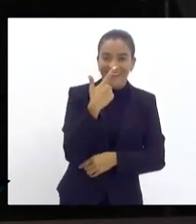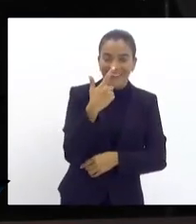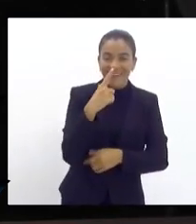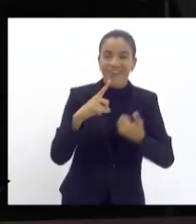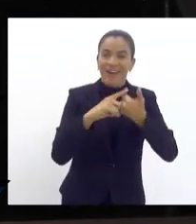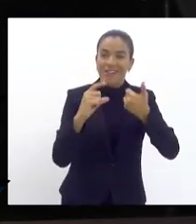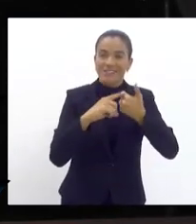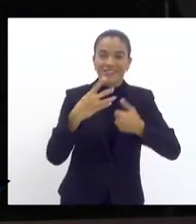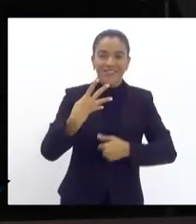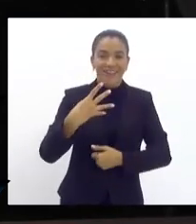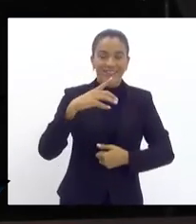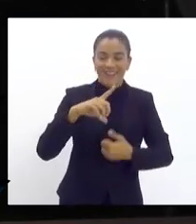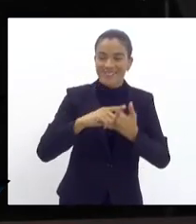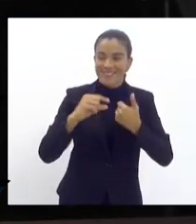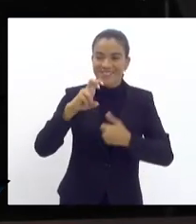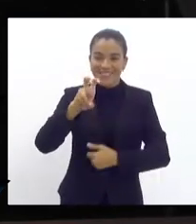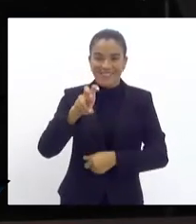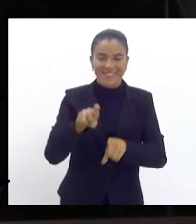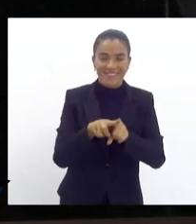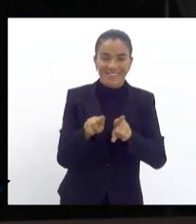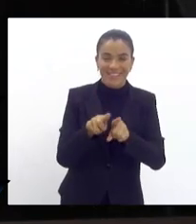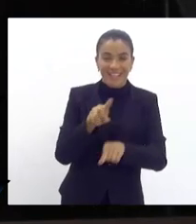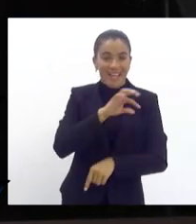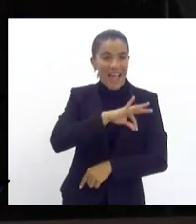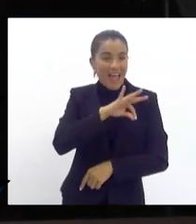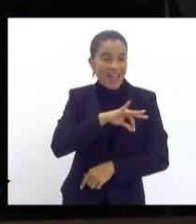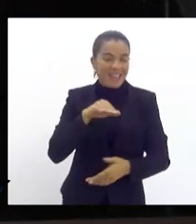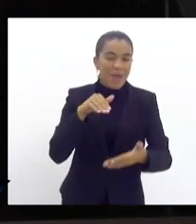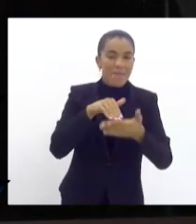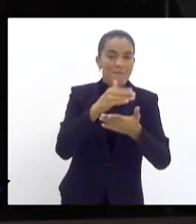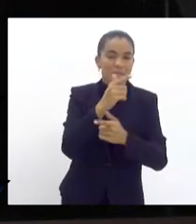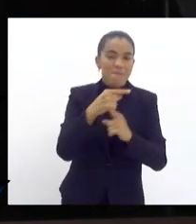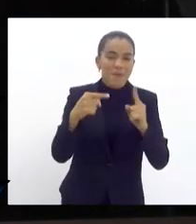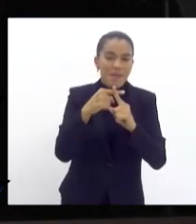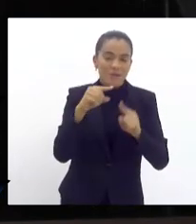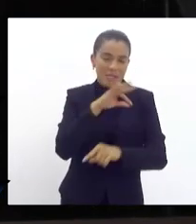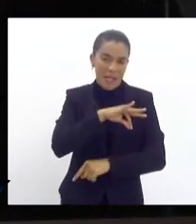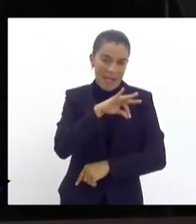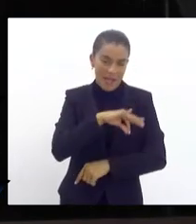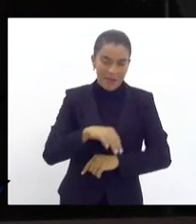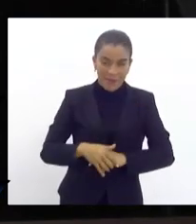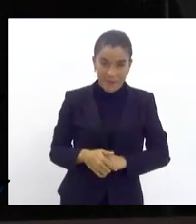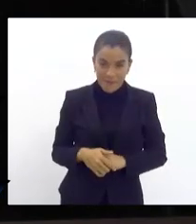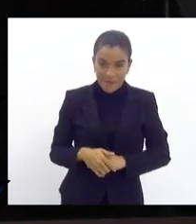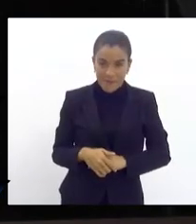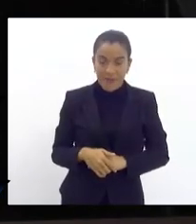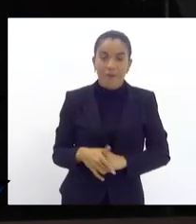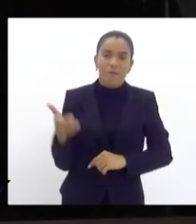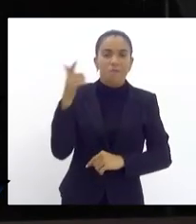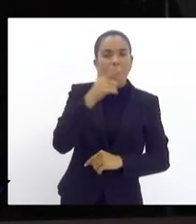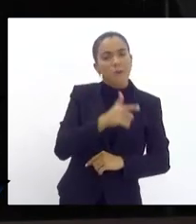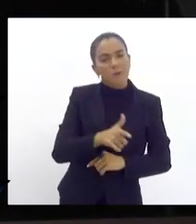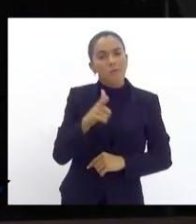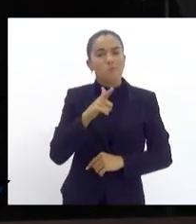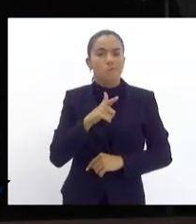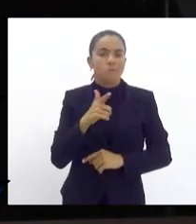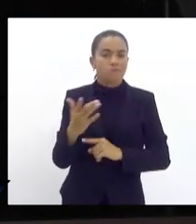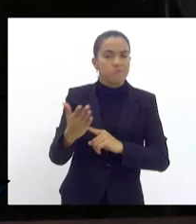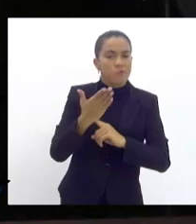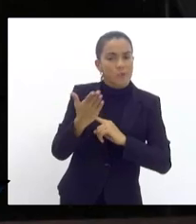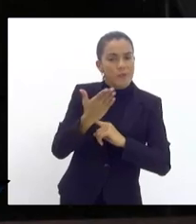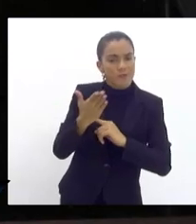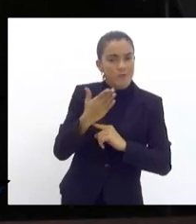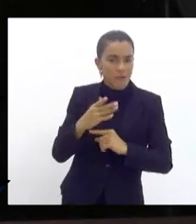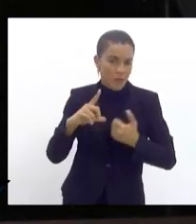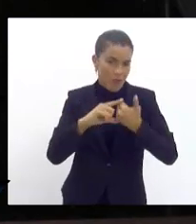4º e 5º dessa lei famílias com renda per capita até meio salário mínimo também estarão incluídas para usufruírem do benefício que trata esse